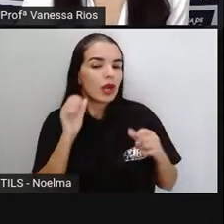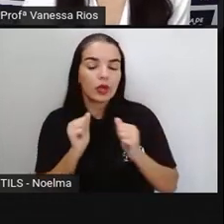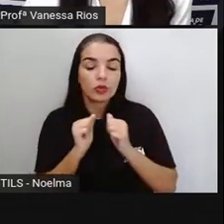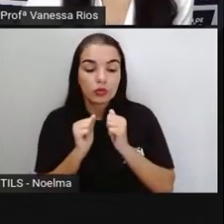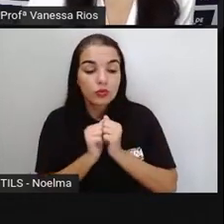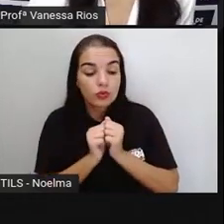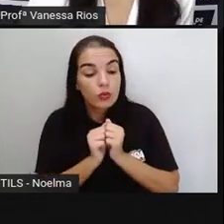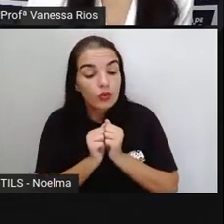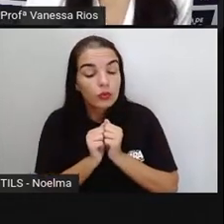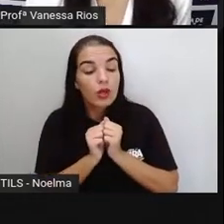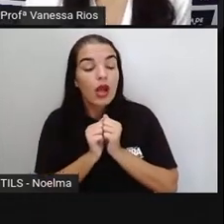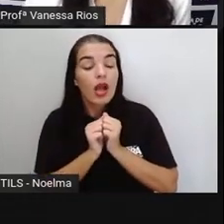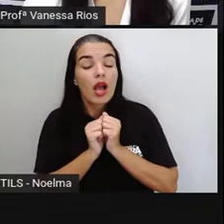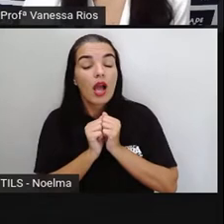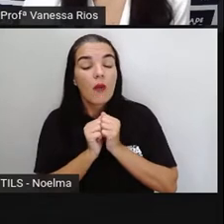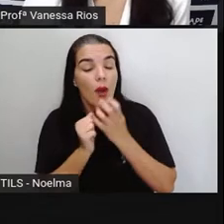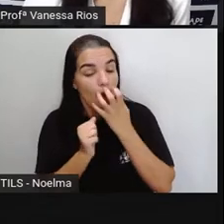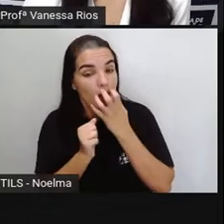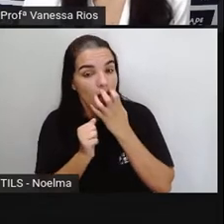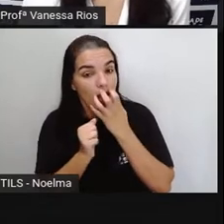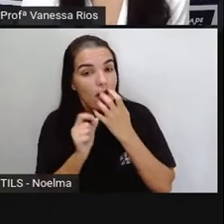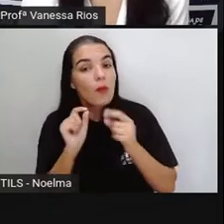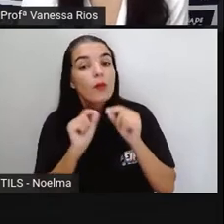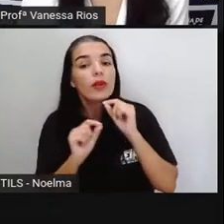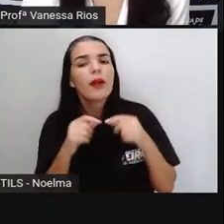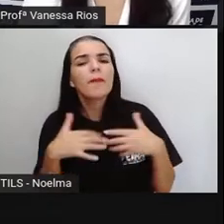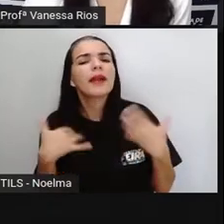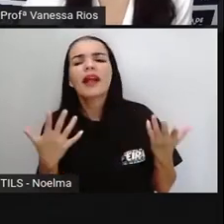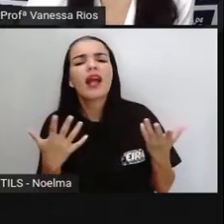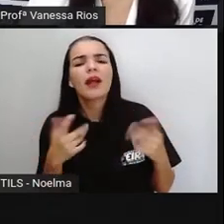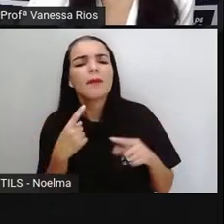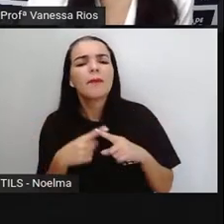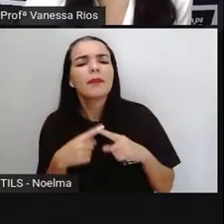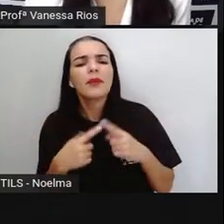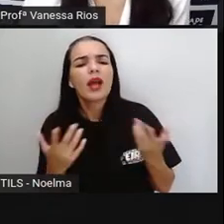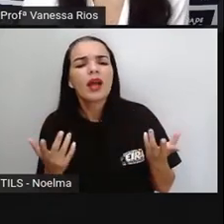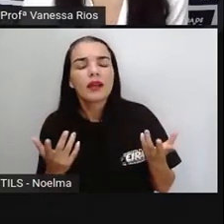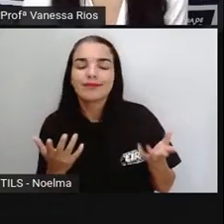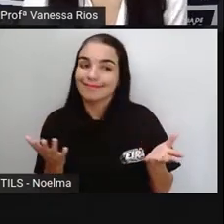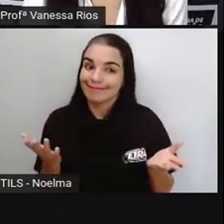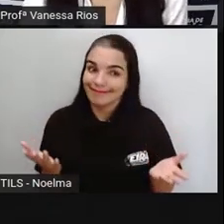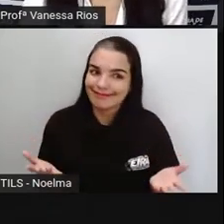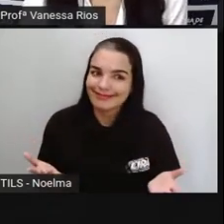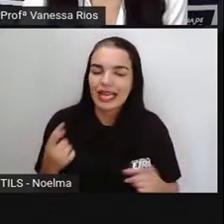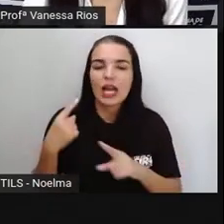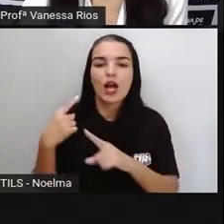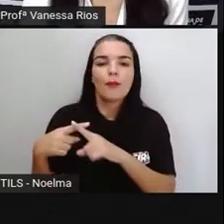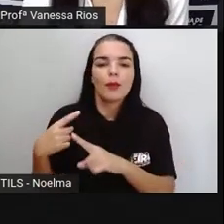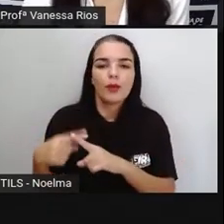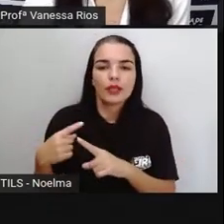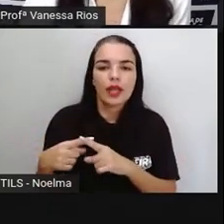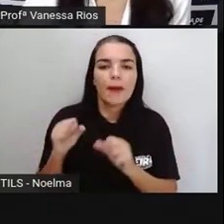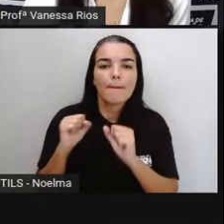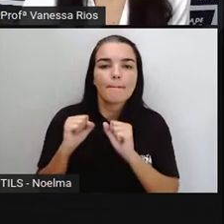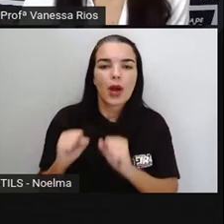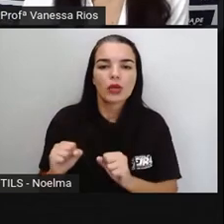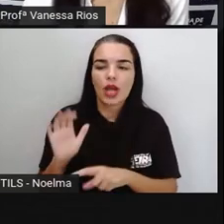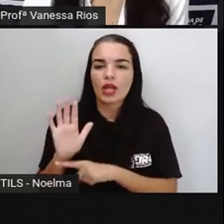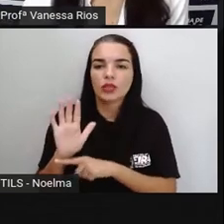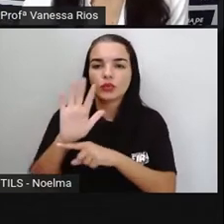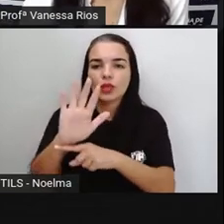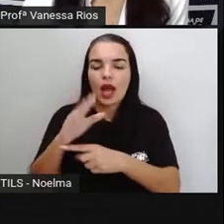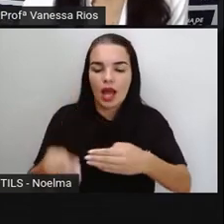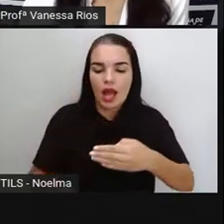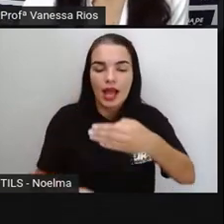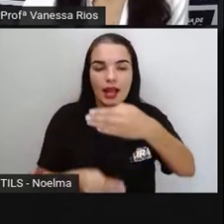complementar as informações, né? Porque a notícia em relação ao título, em relação ao texto, que são partes que